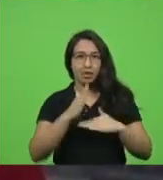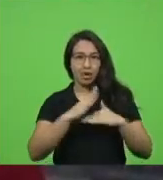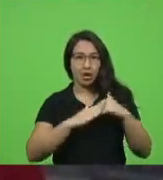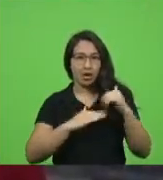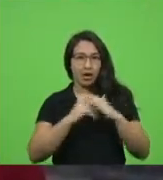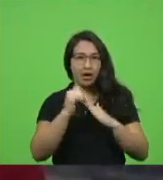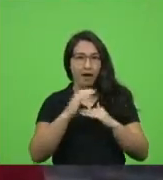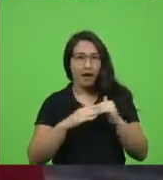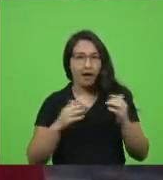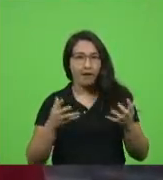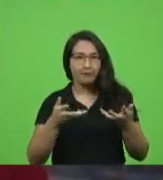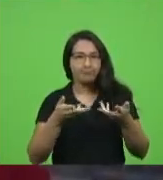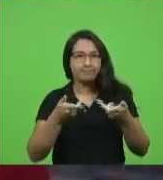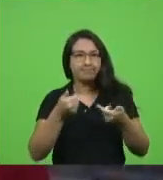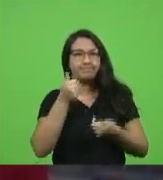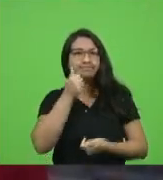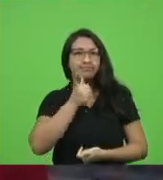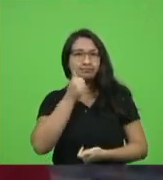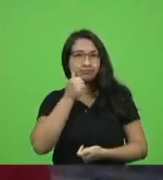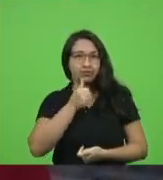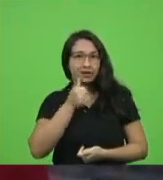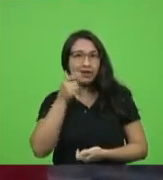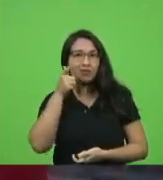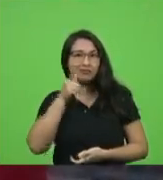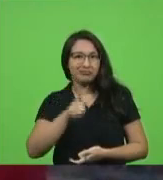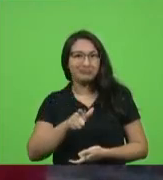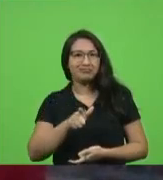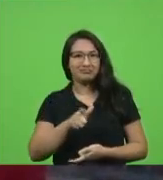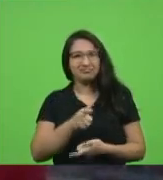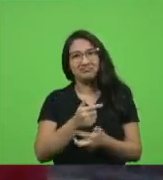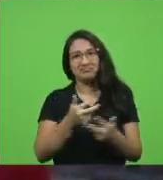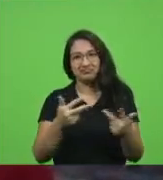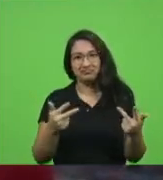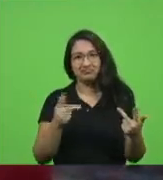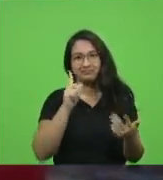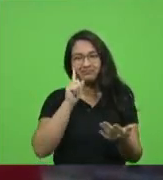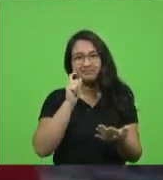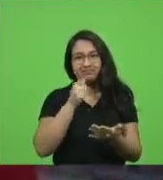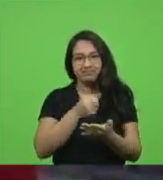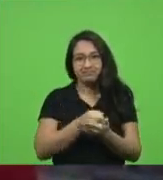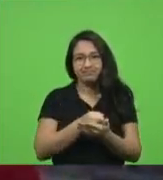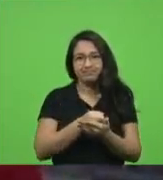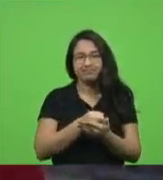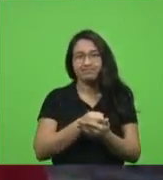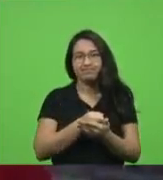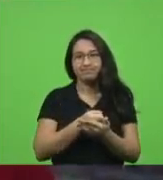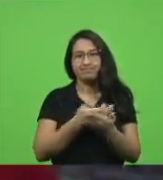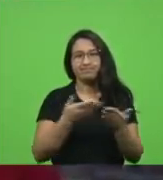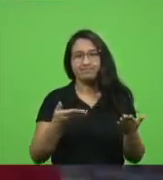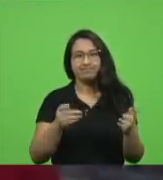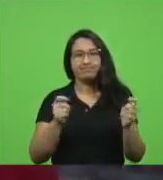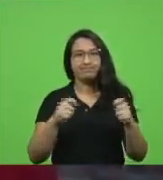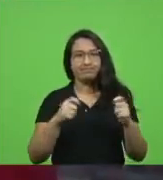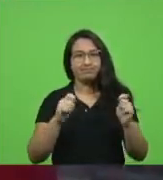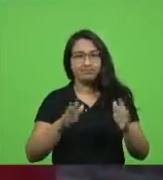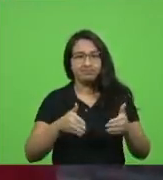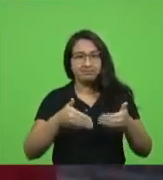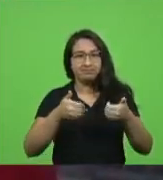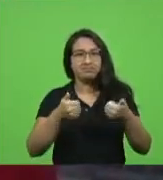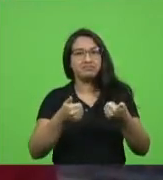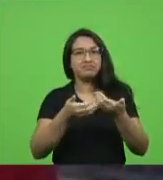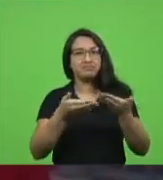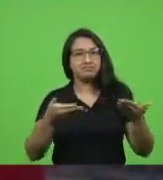fundamentais para as decisões que procuram melhorar a vida das pessoas eu